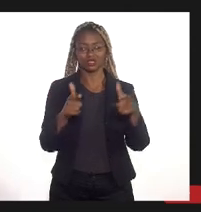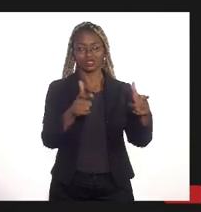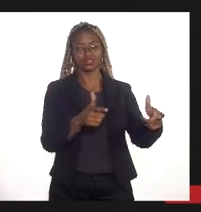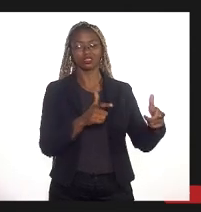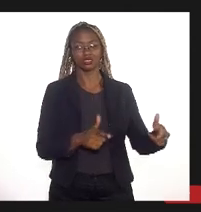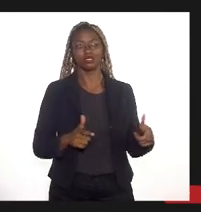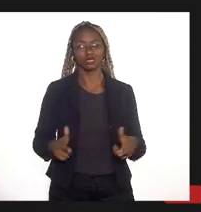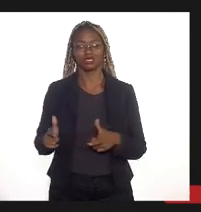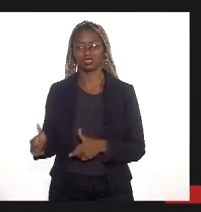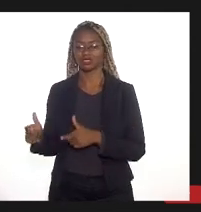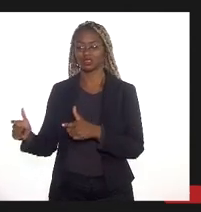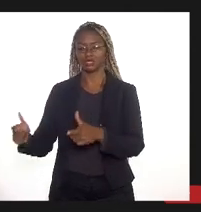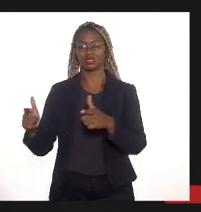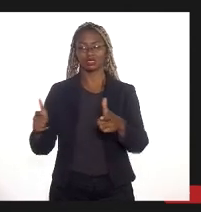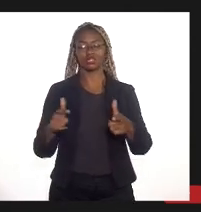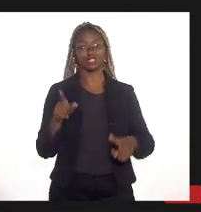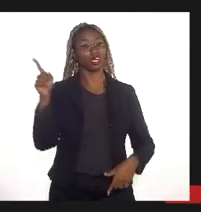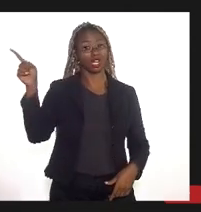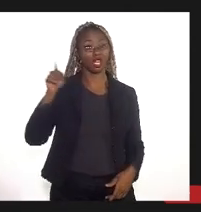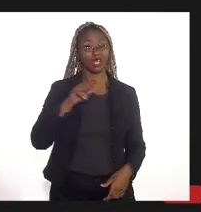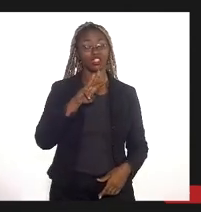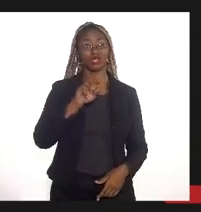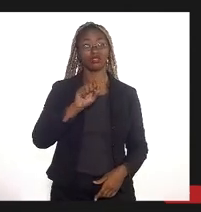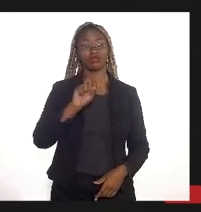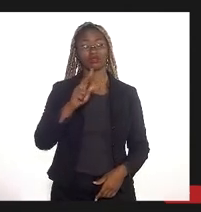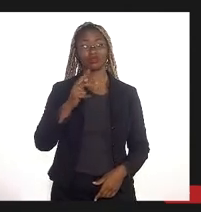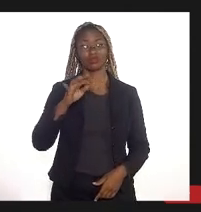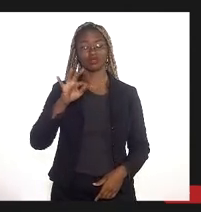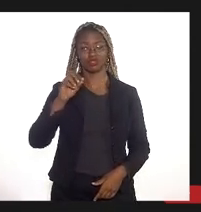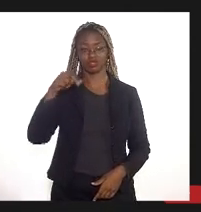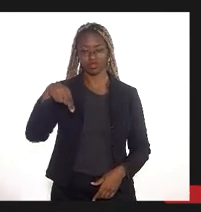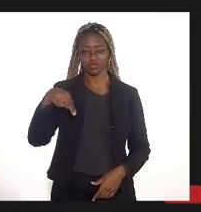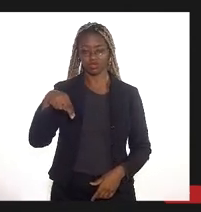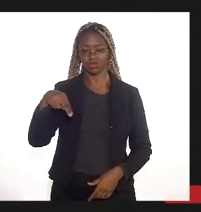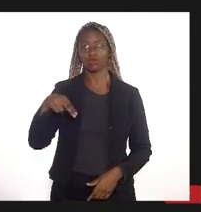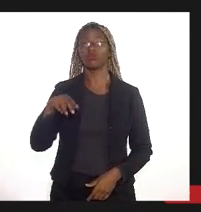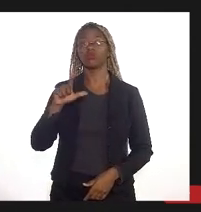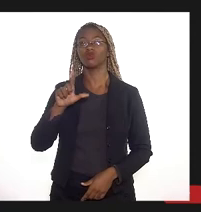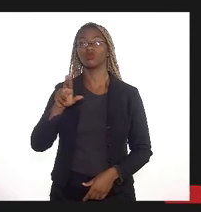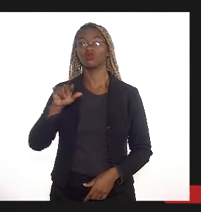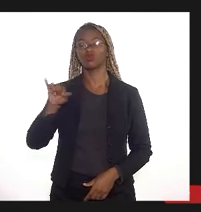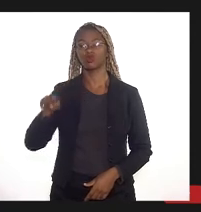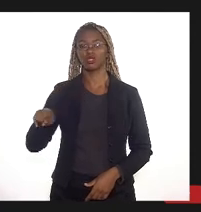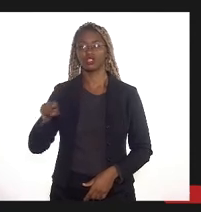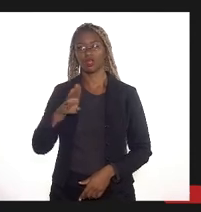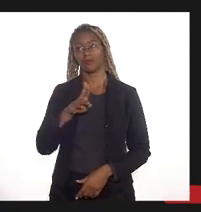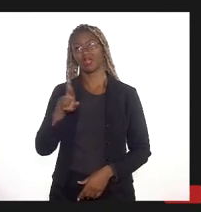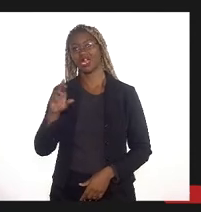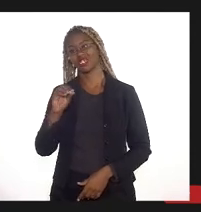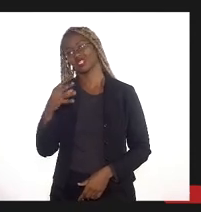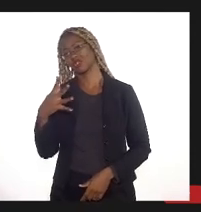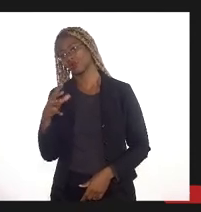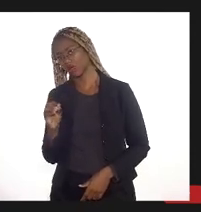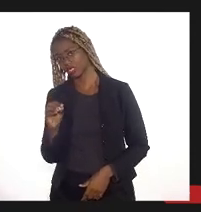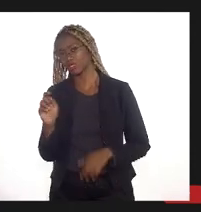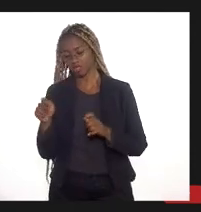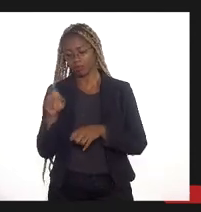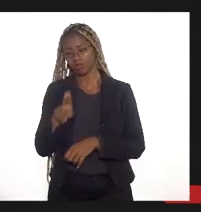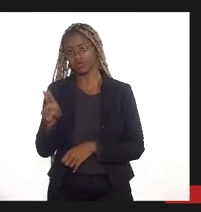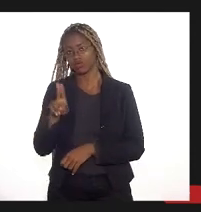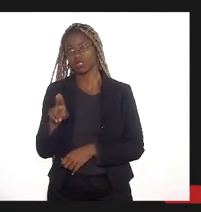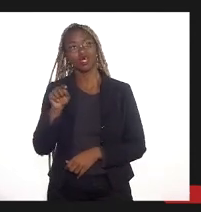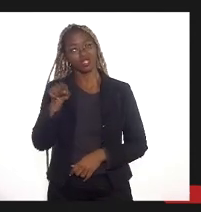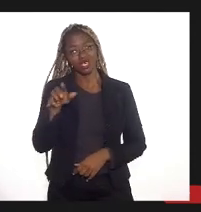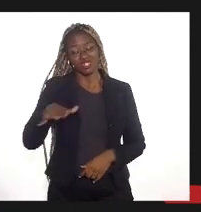na região da Washington que poderiam ser ocupados para fazer empreendimento e não essa região então o mandato se coloca à